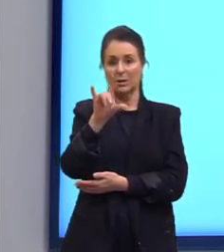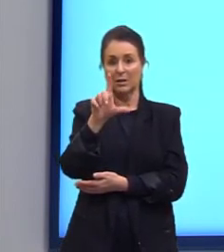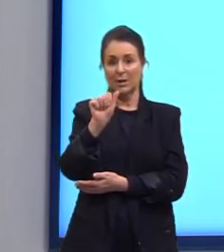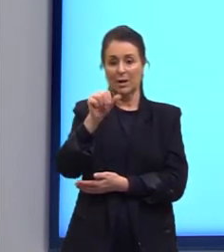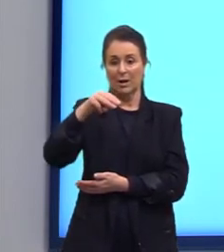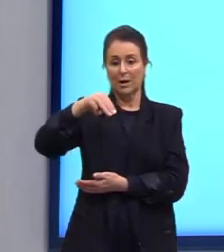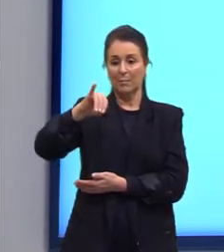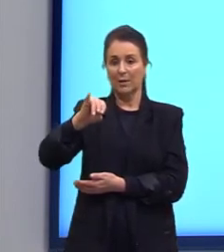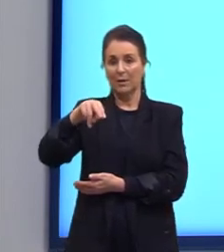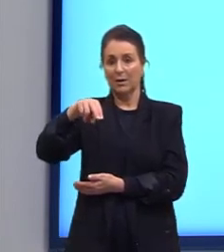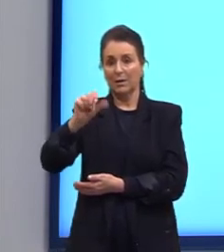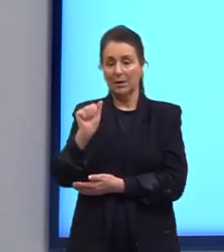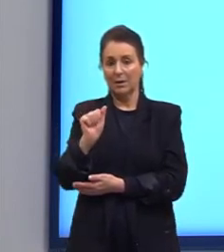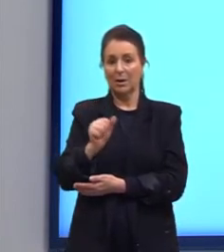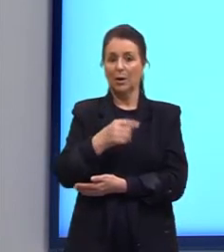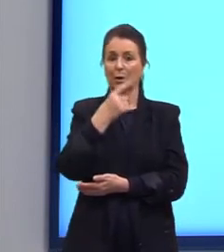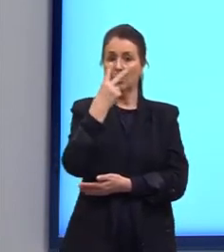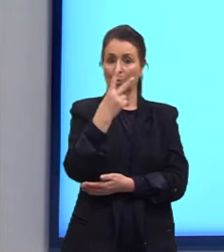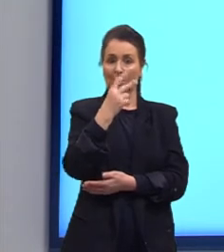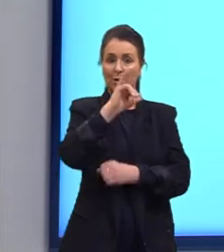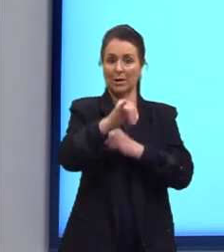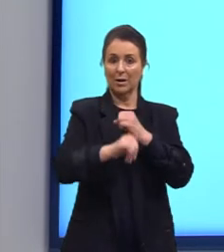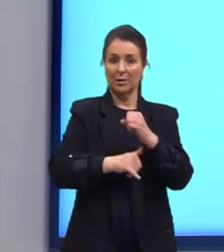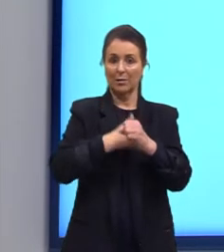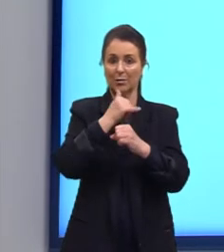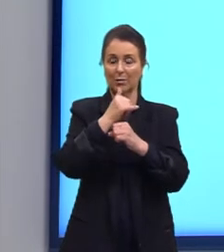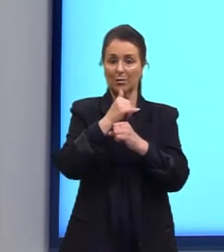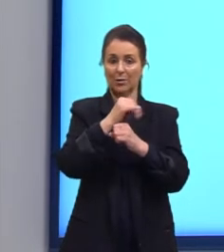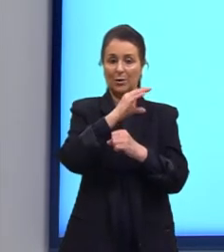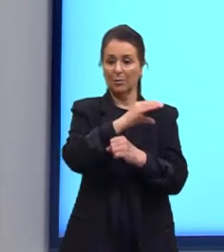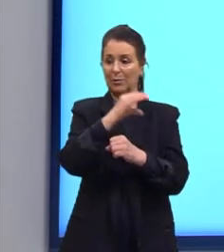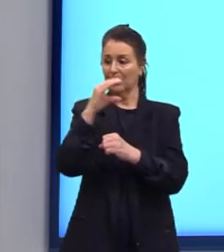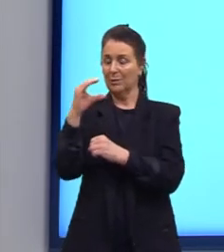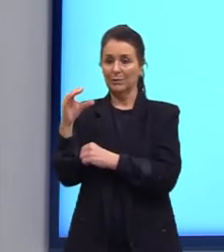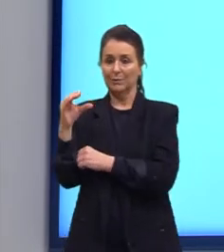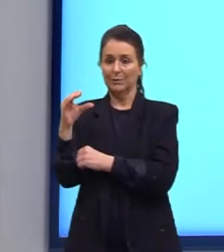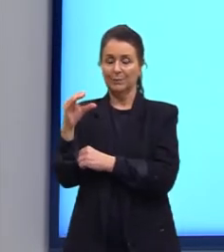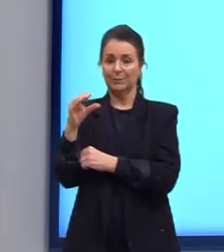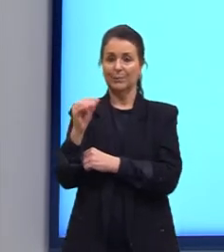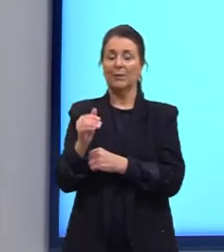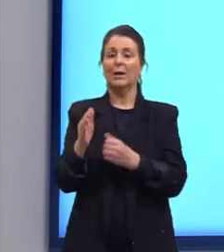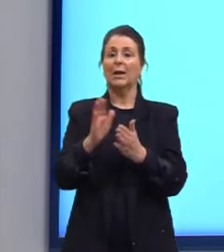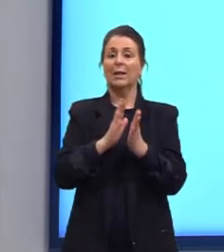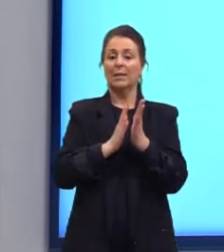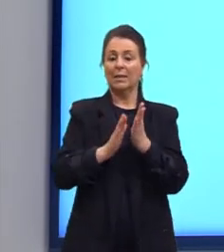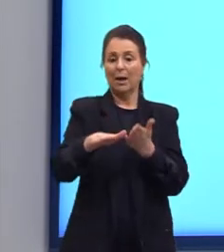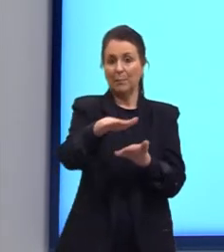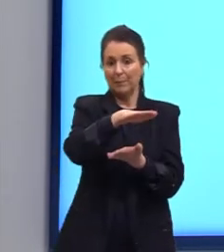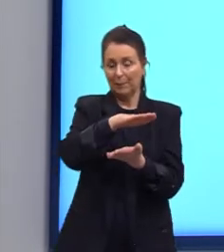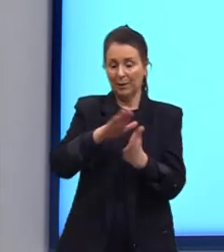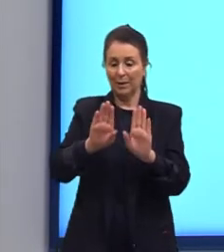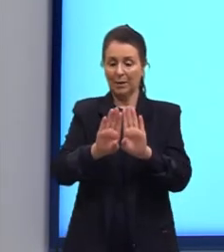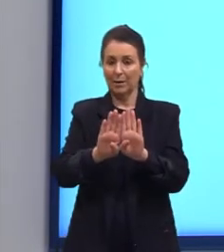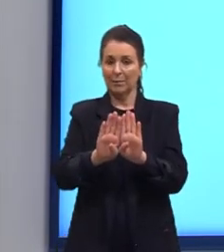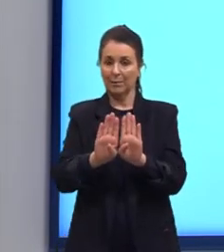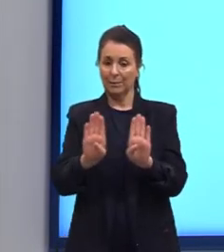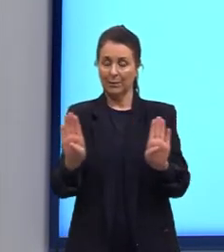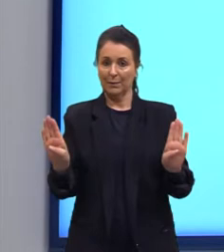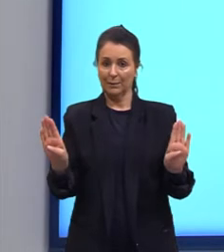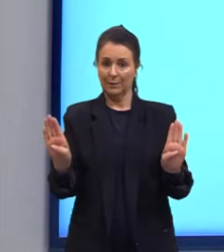dois átomos de carbono para cada lado. Na isomeria plana dinâmica, ou tautomeria,